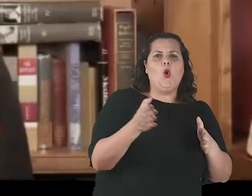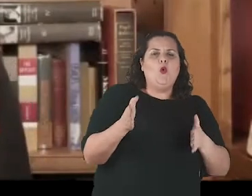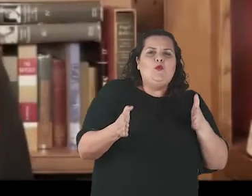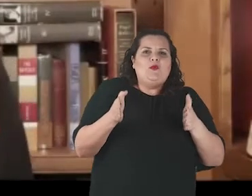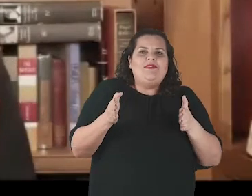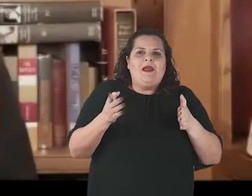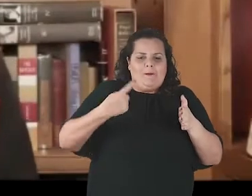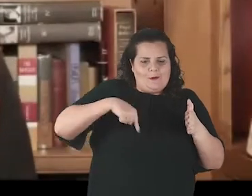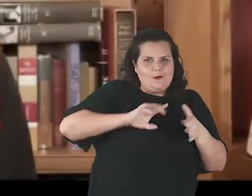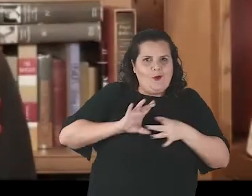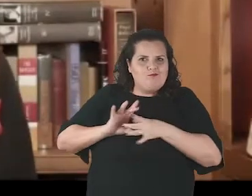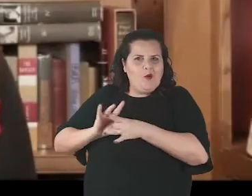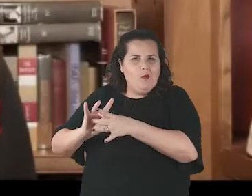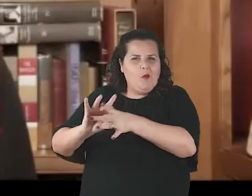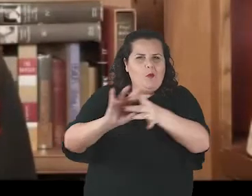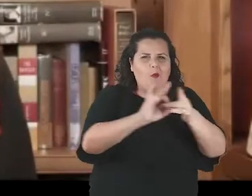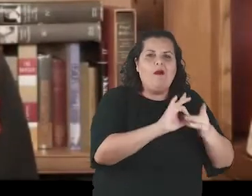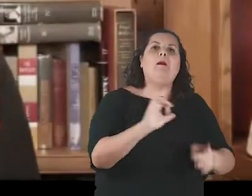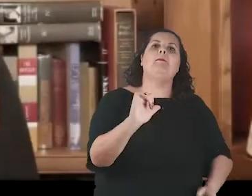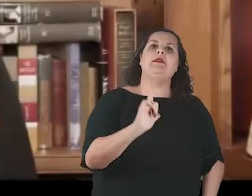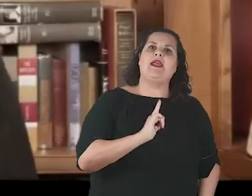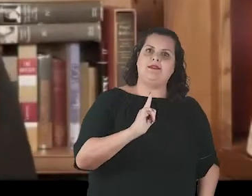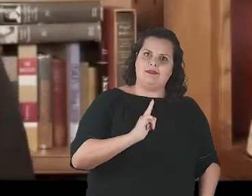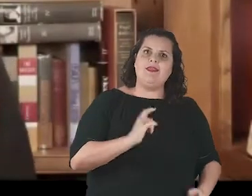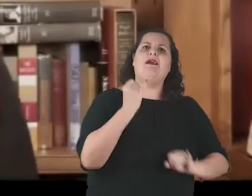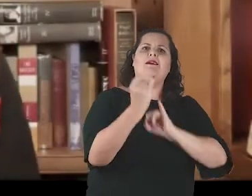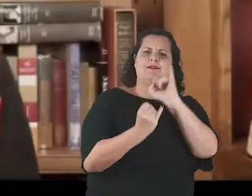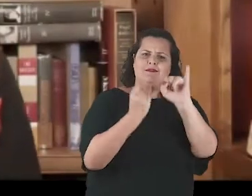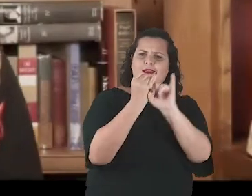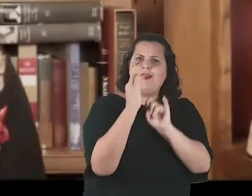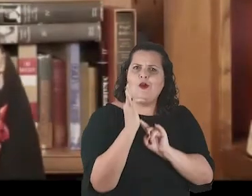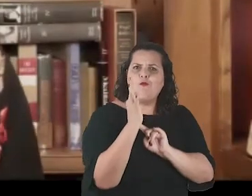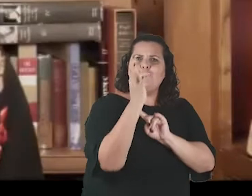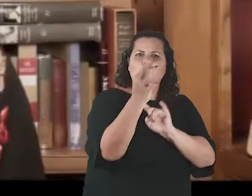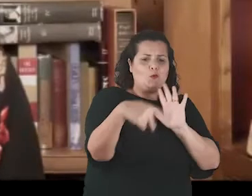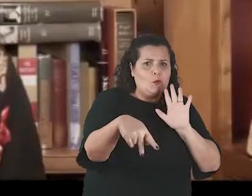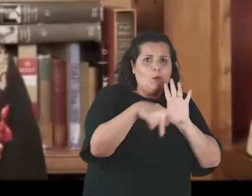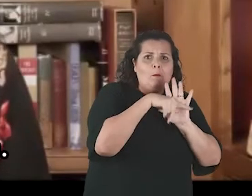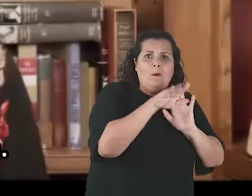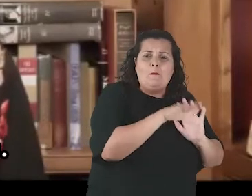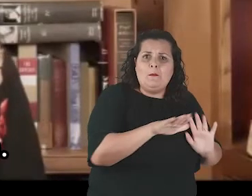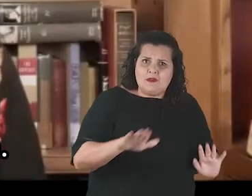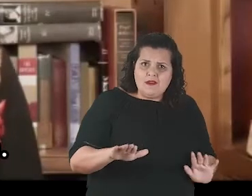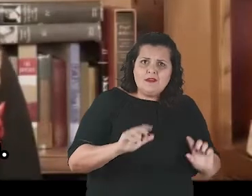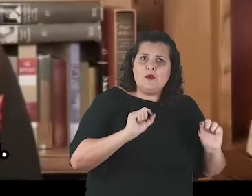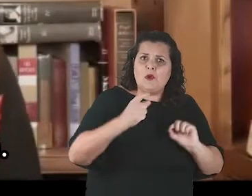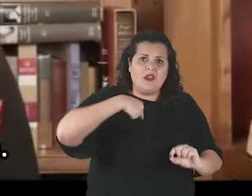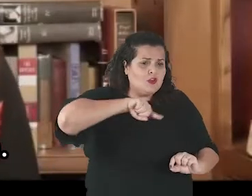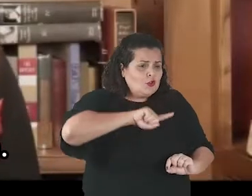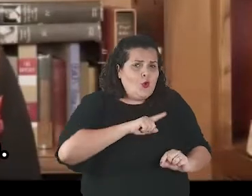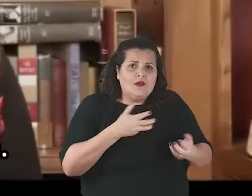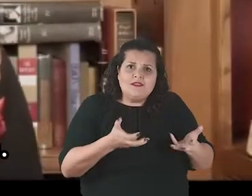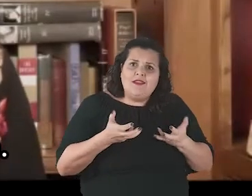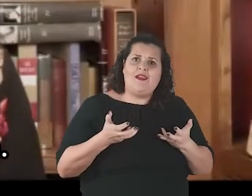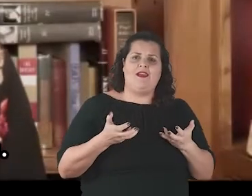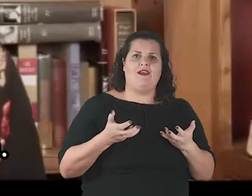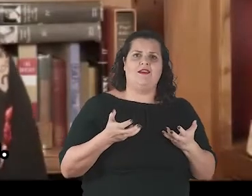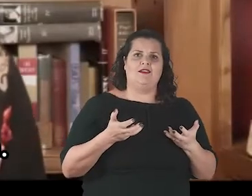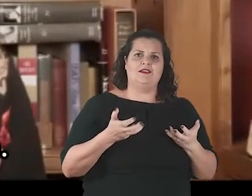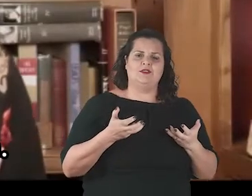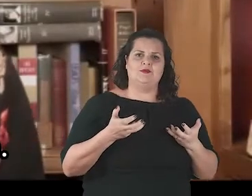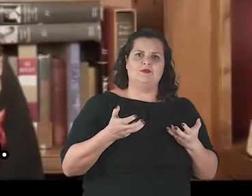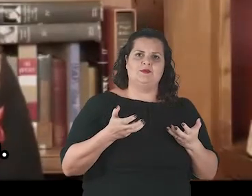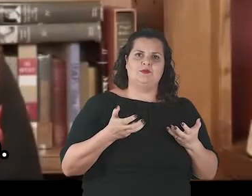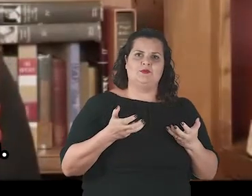em que nos juntamos, vindos de todos os lugares para criar o futuro digital que nós queremos